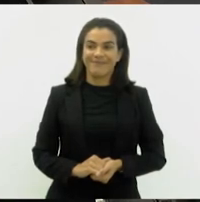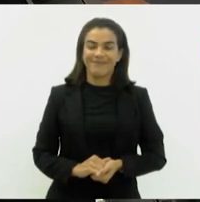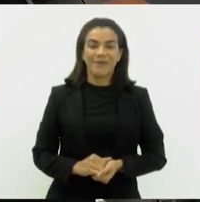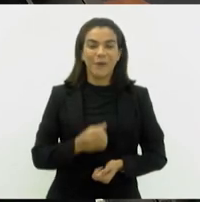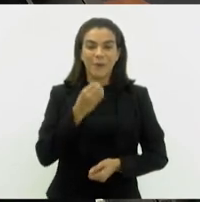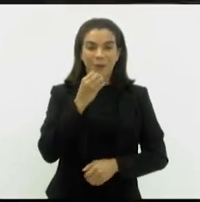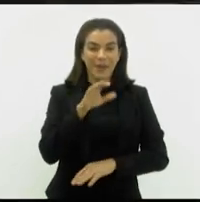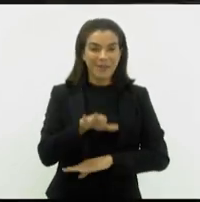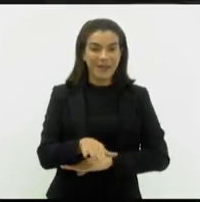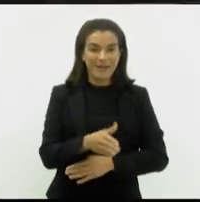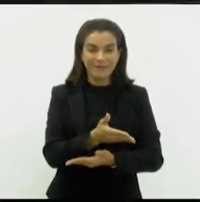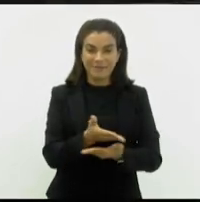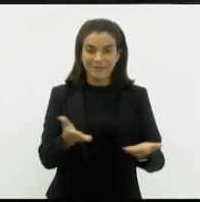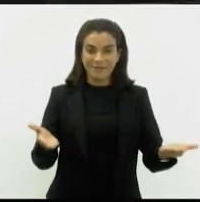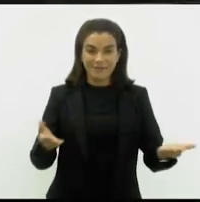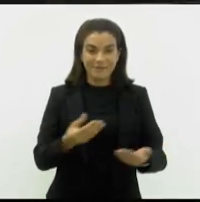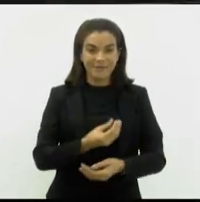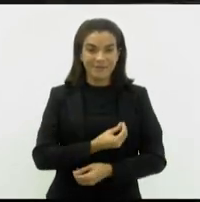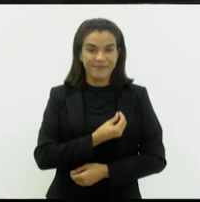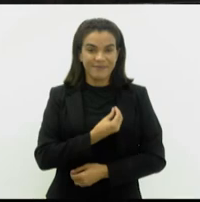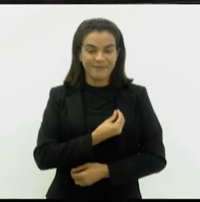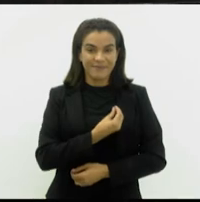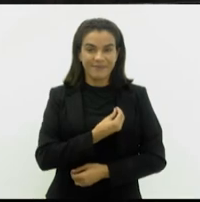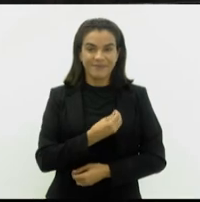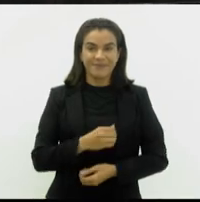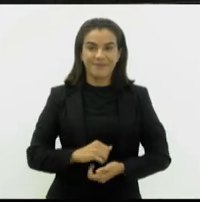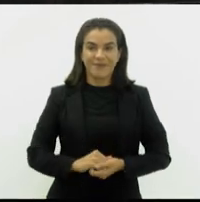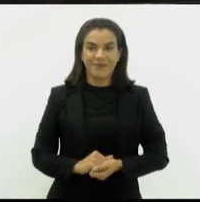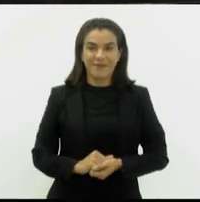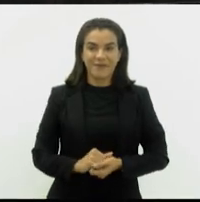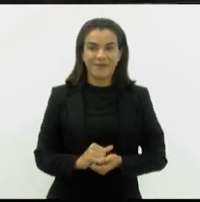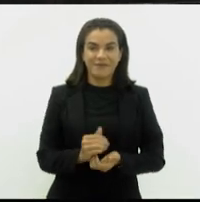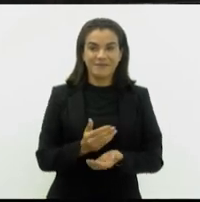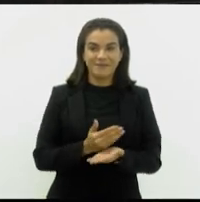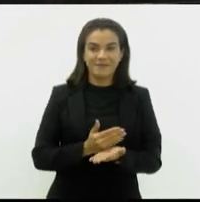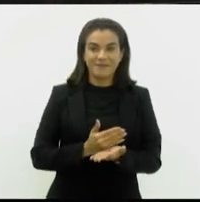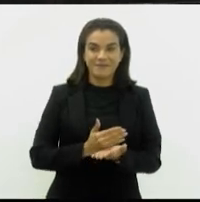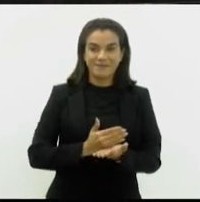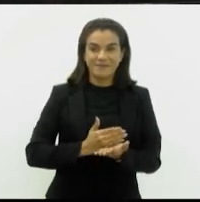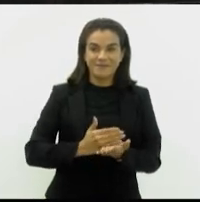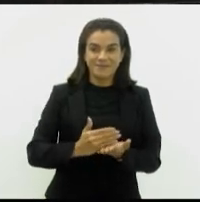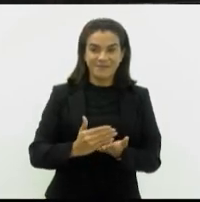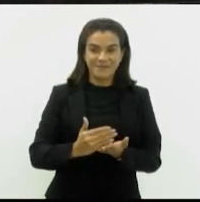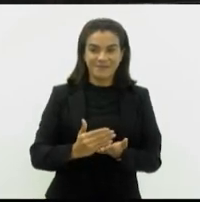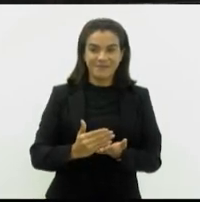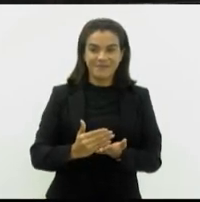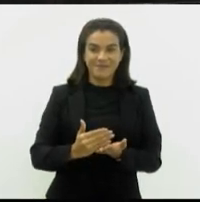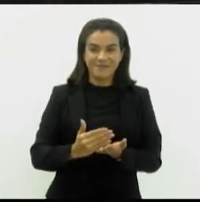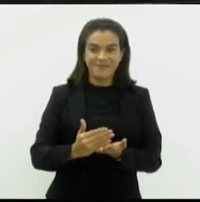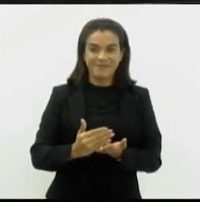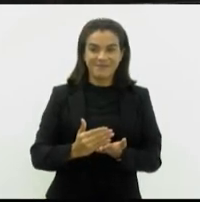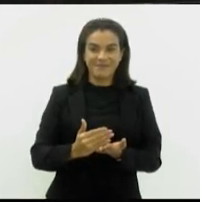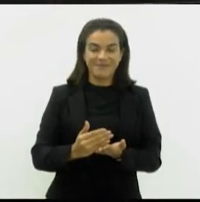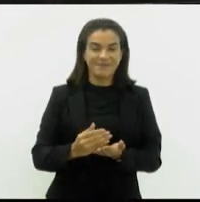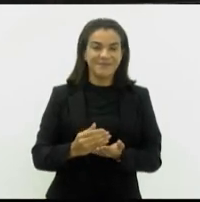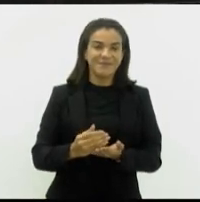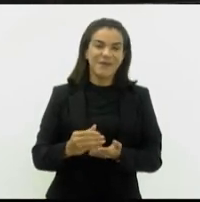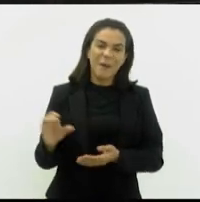Boa tarde para todos os presentes. Vamos começar tacando um pouquinho de álcool aqui na fogueira.